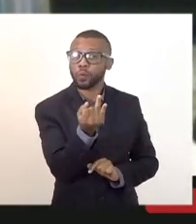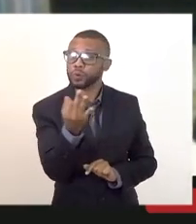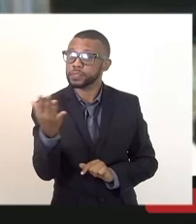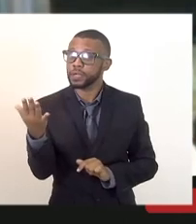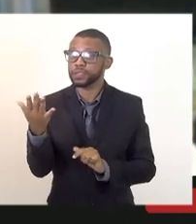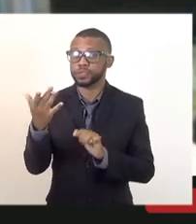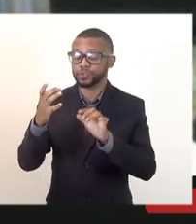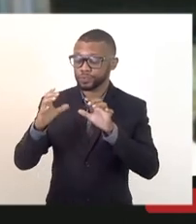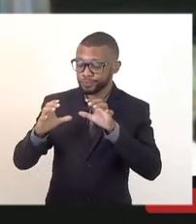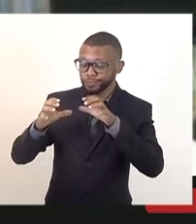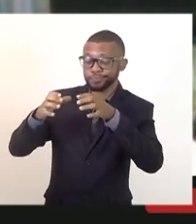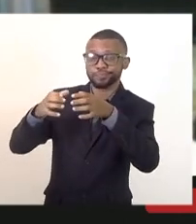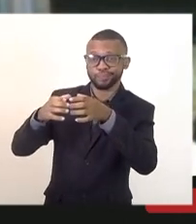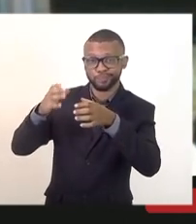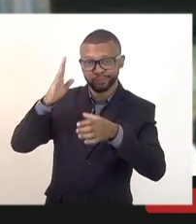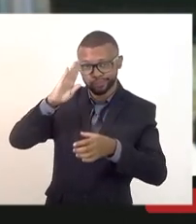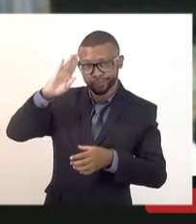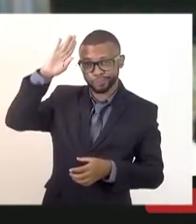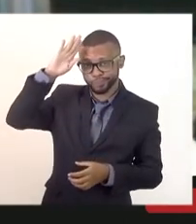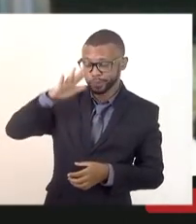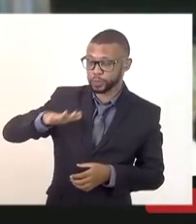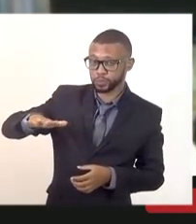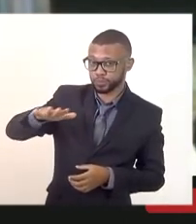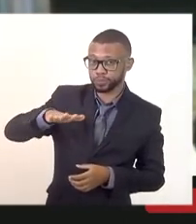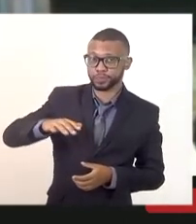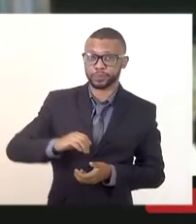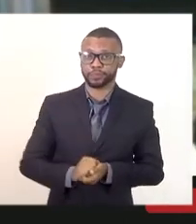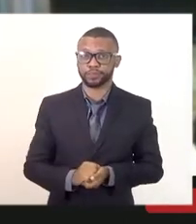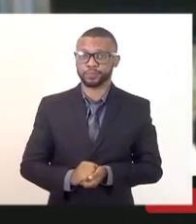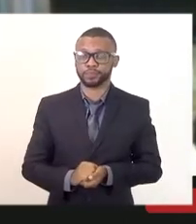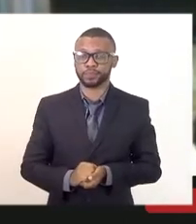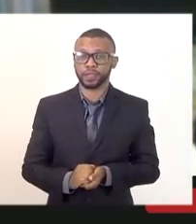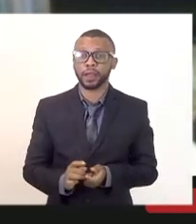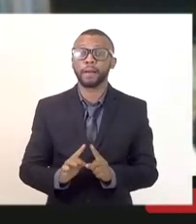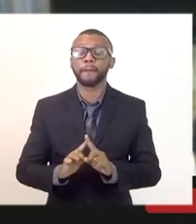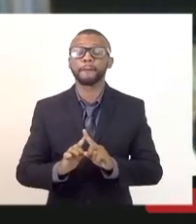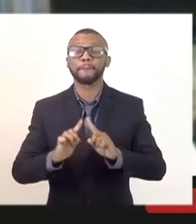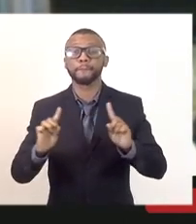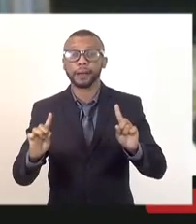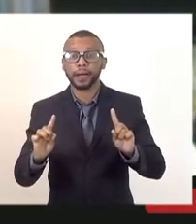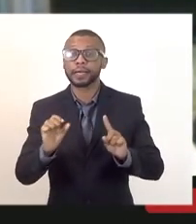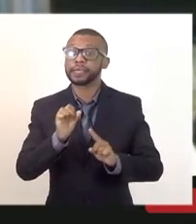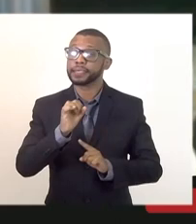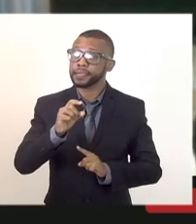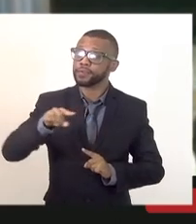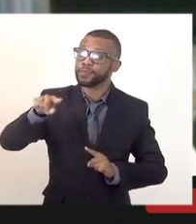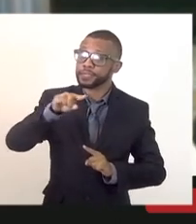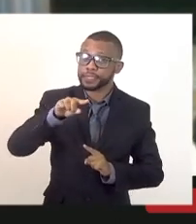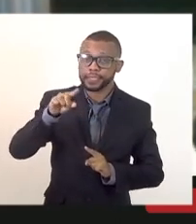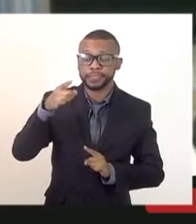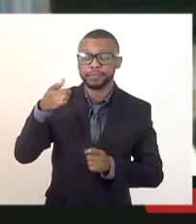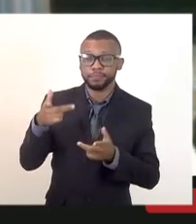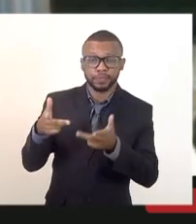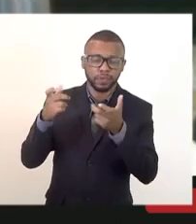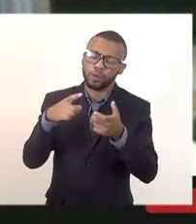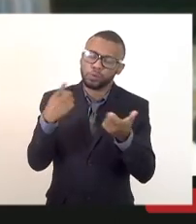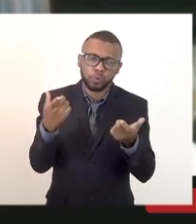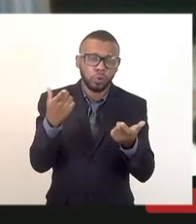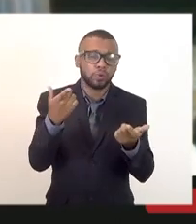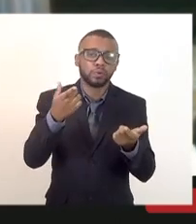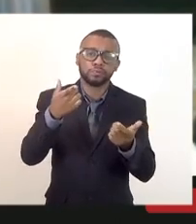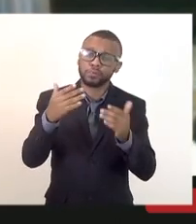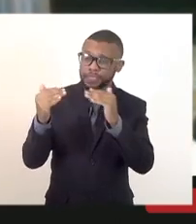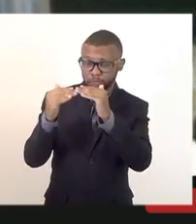mas se se foi entendido aqui eu estou aqui de coração aberto se foi